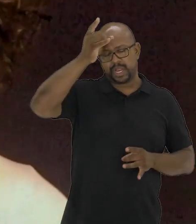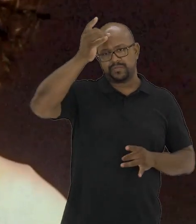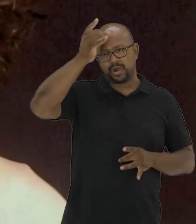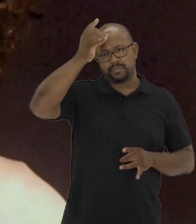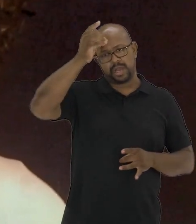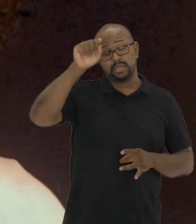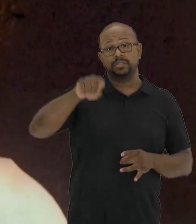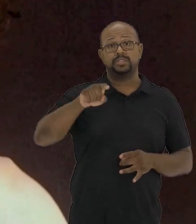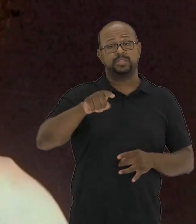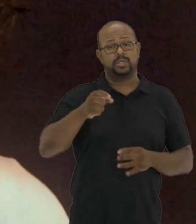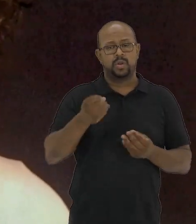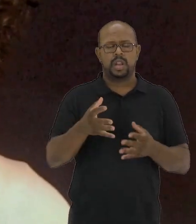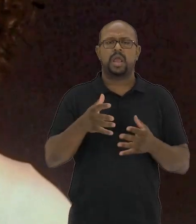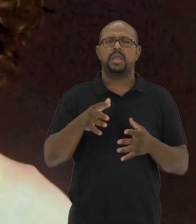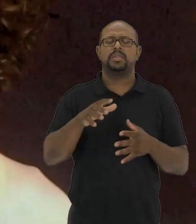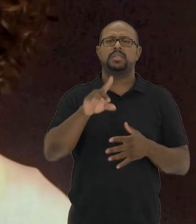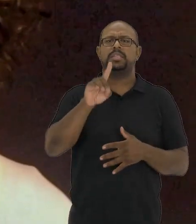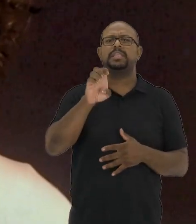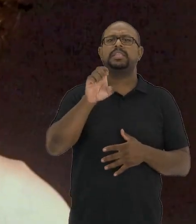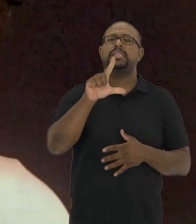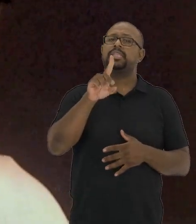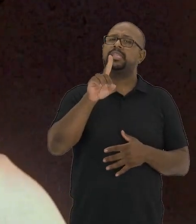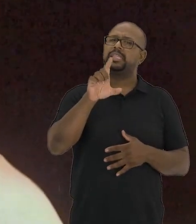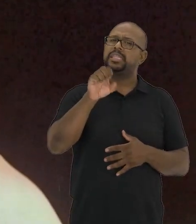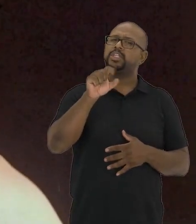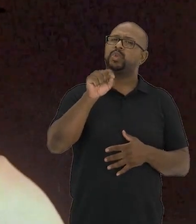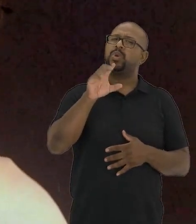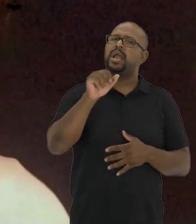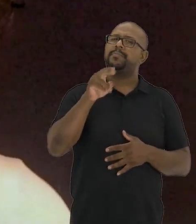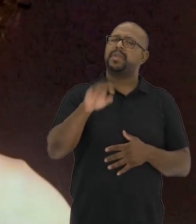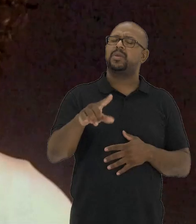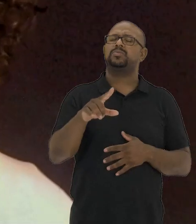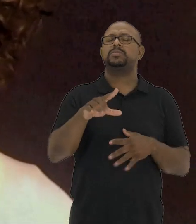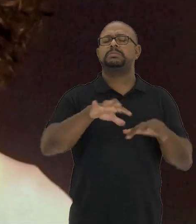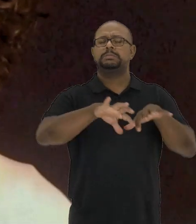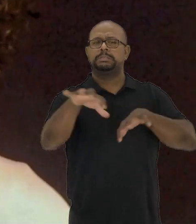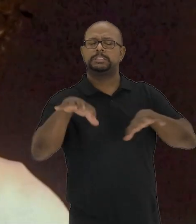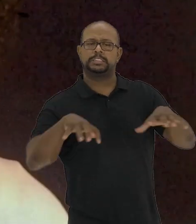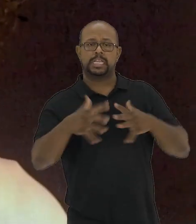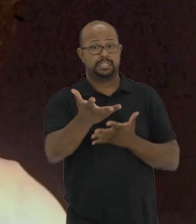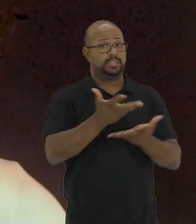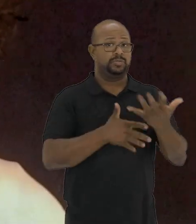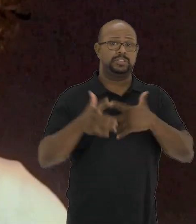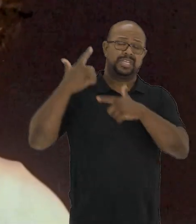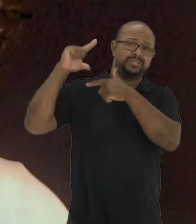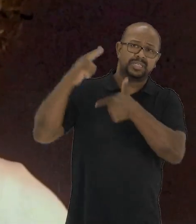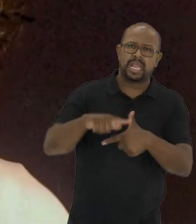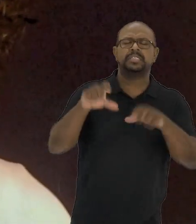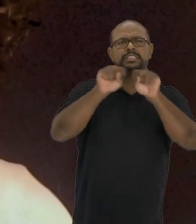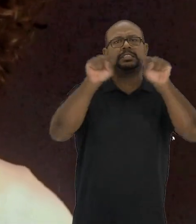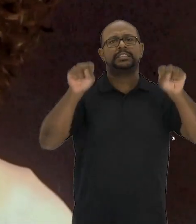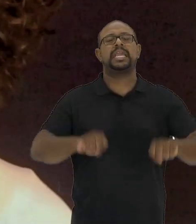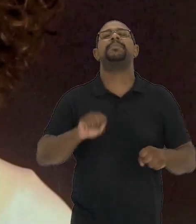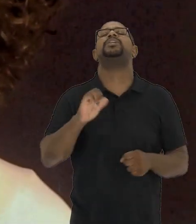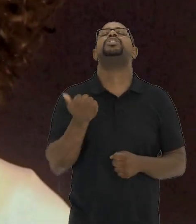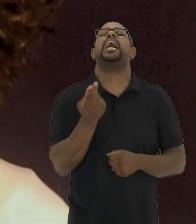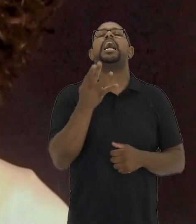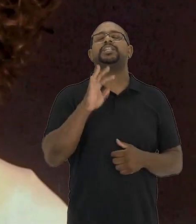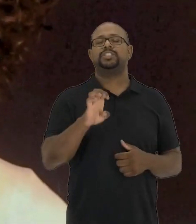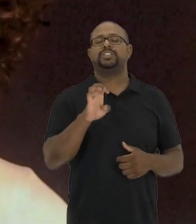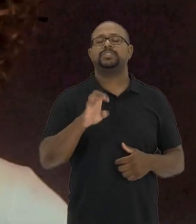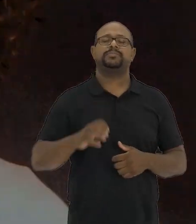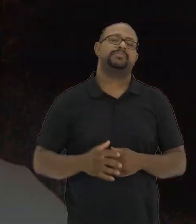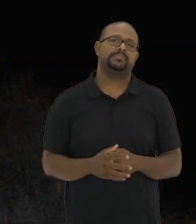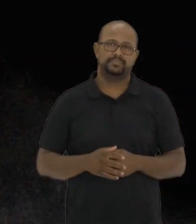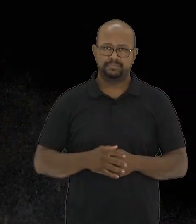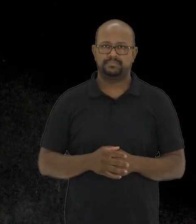também de performar, de colocar em deslocamento, em desconfiguração das relações tradicionais